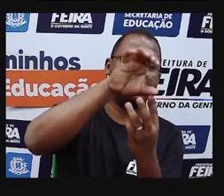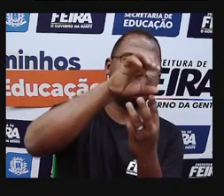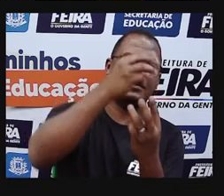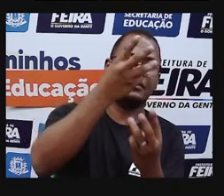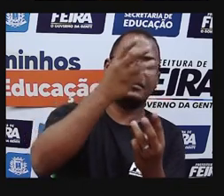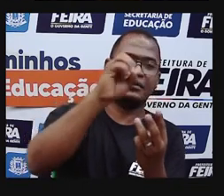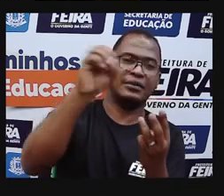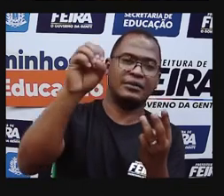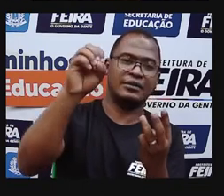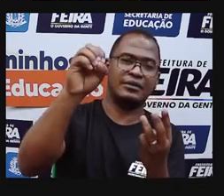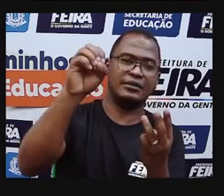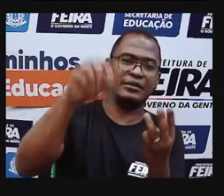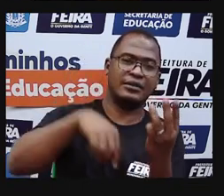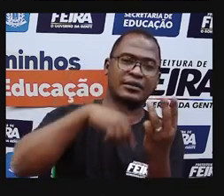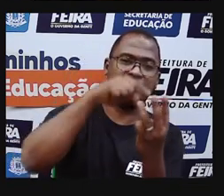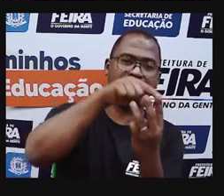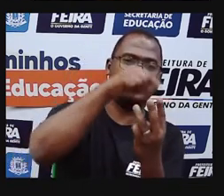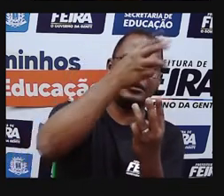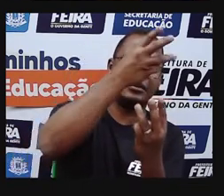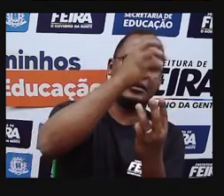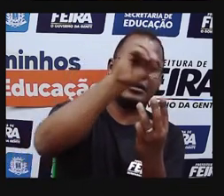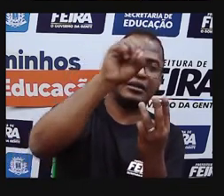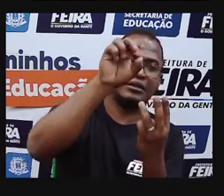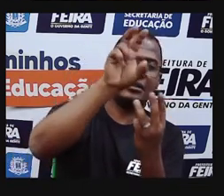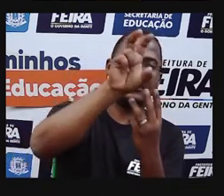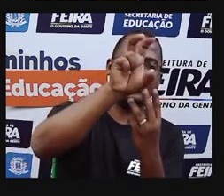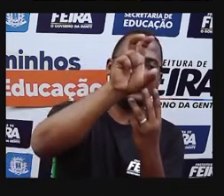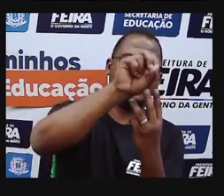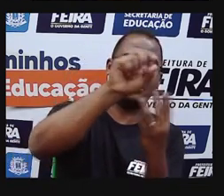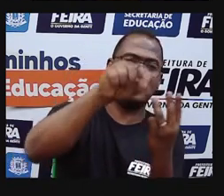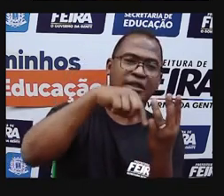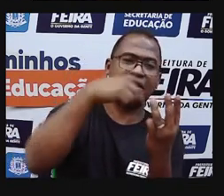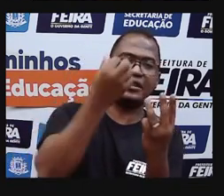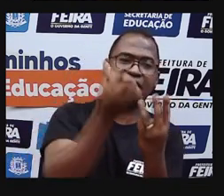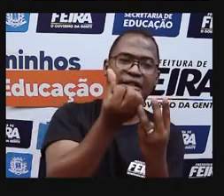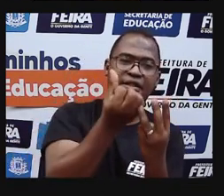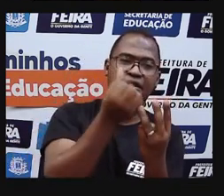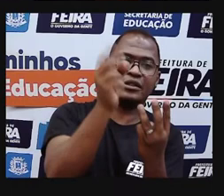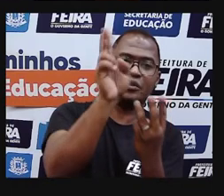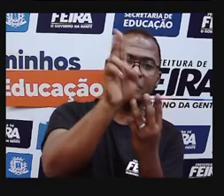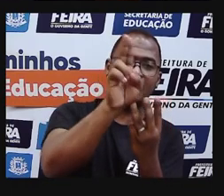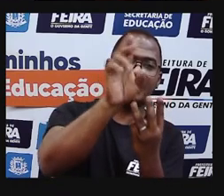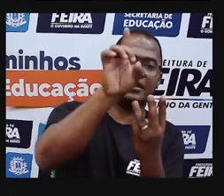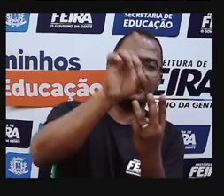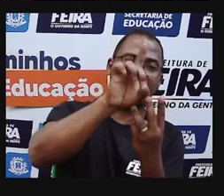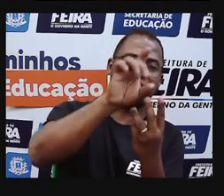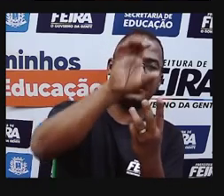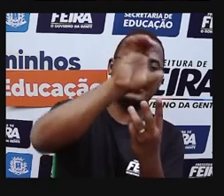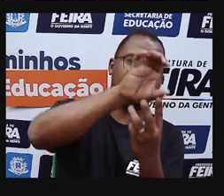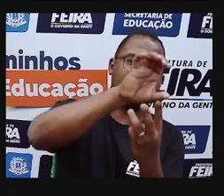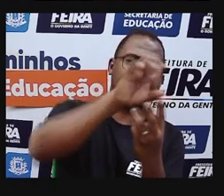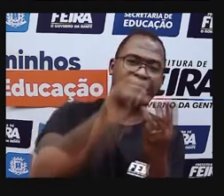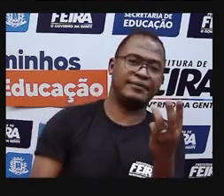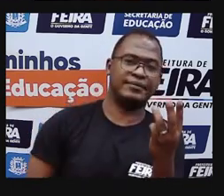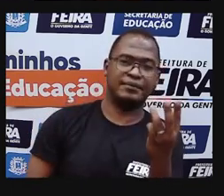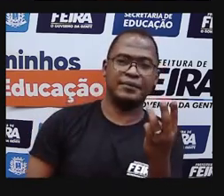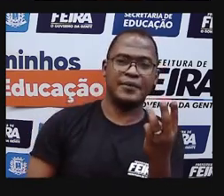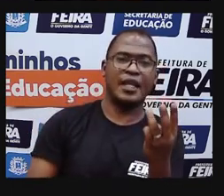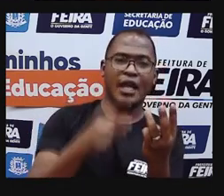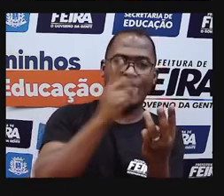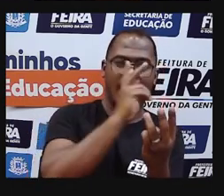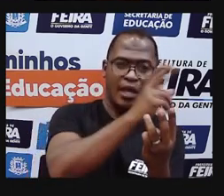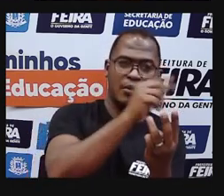eu tenho cem vezes. Eu tenho cem, desculpem, três vezes. Tenho cem mais cem mais cem. Aí eu formo trezentos.